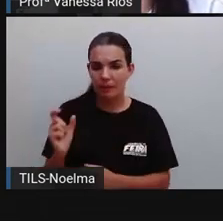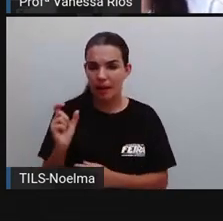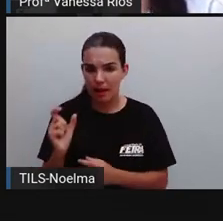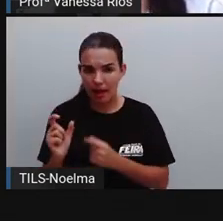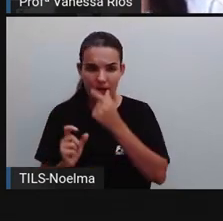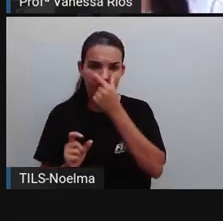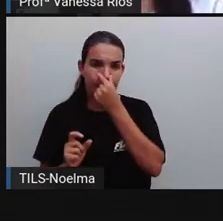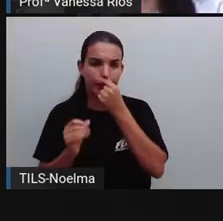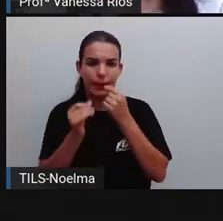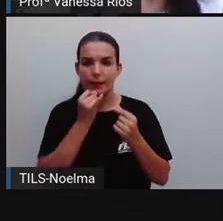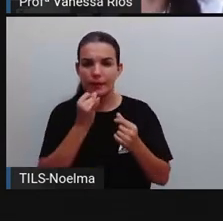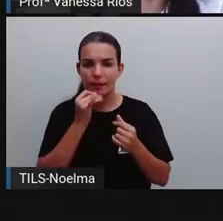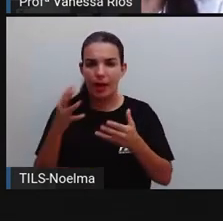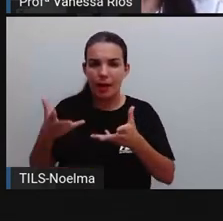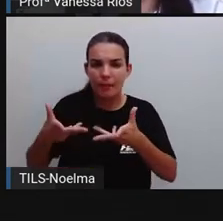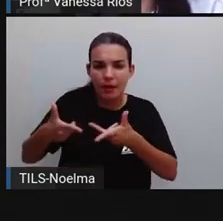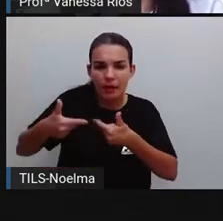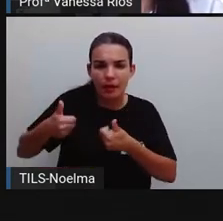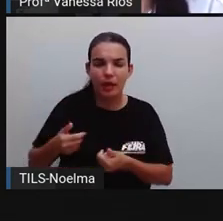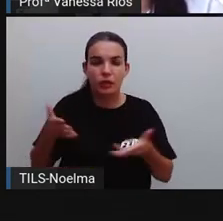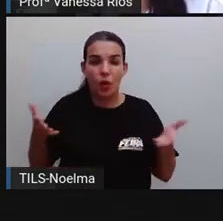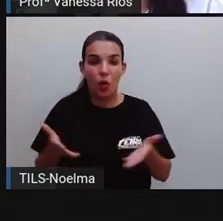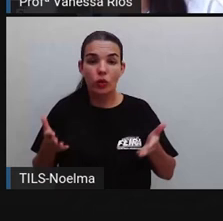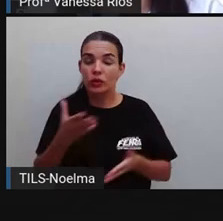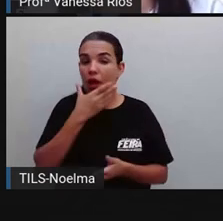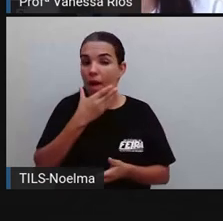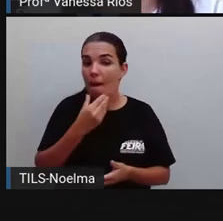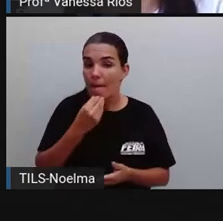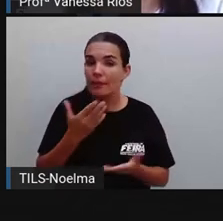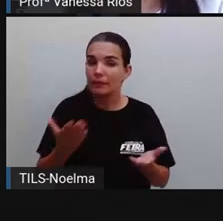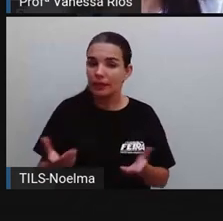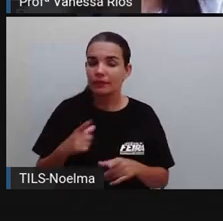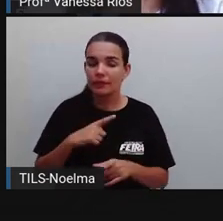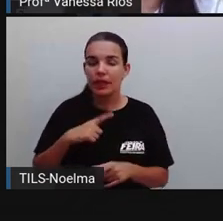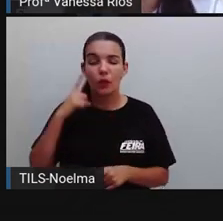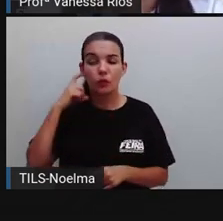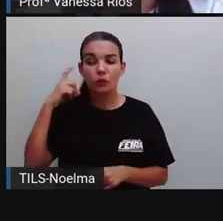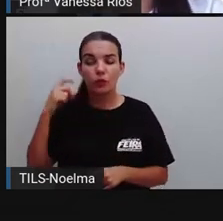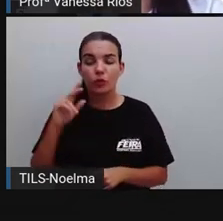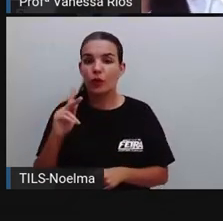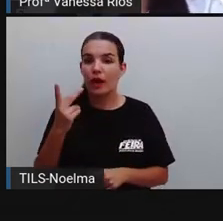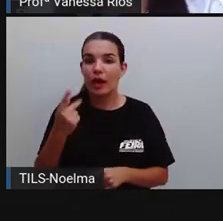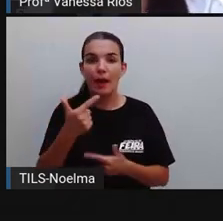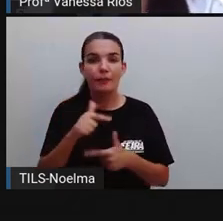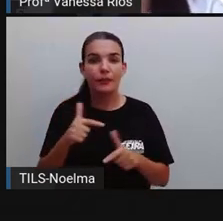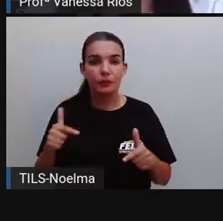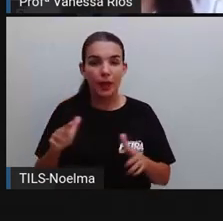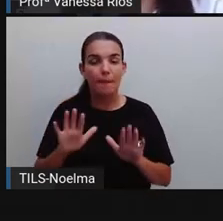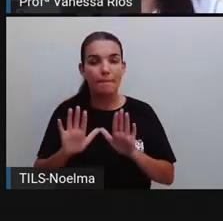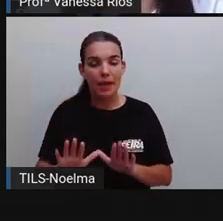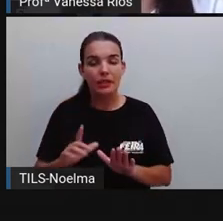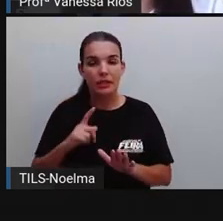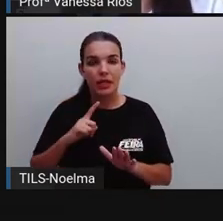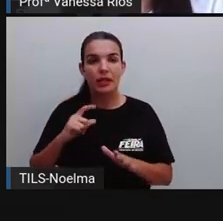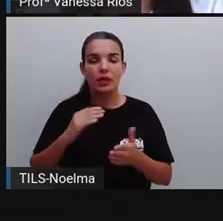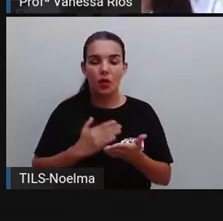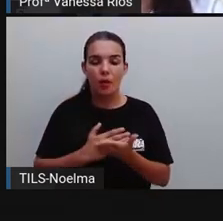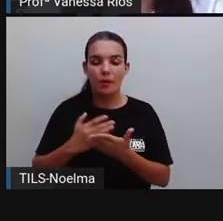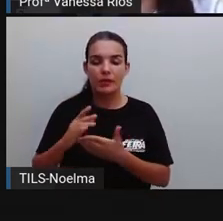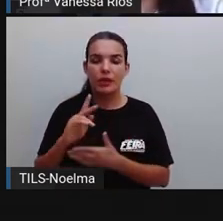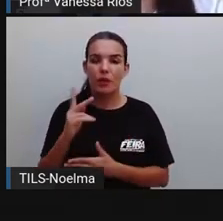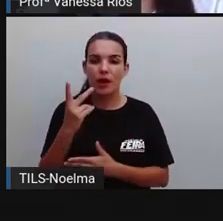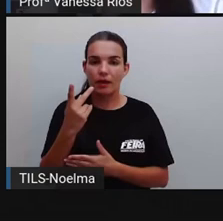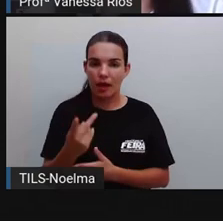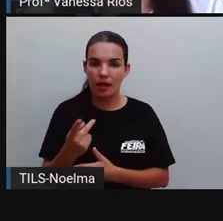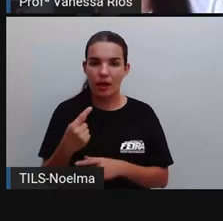Então o exemplo aí, habilidade, hoje, homem, no qual o som do H também não aparece, mas se inicia com o